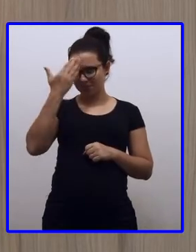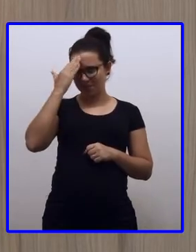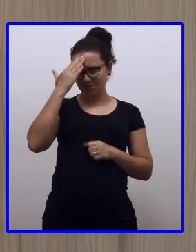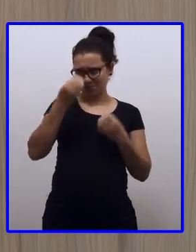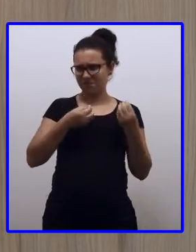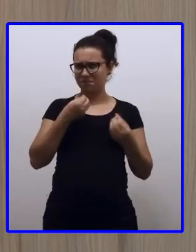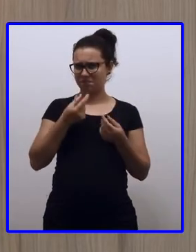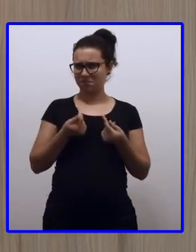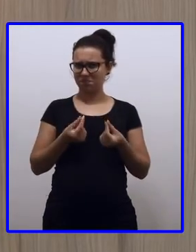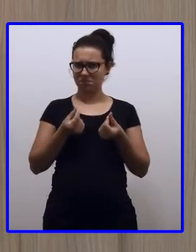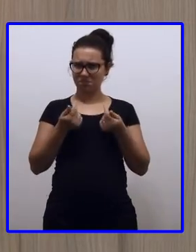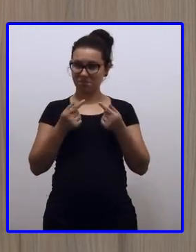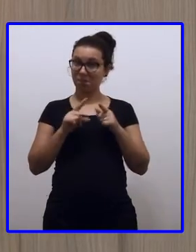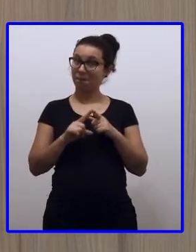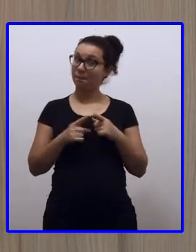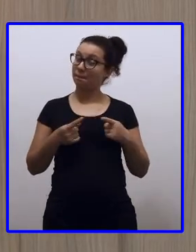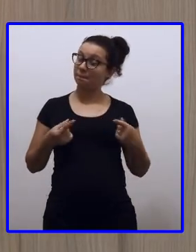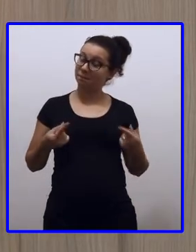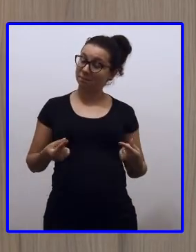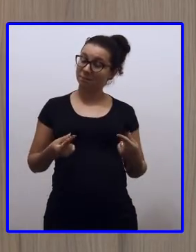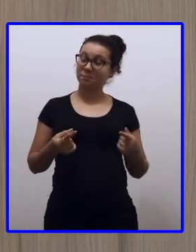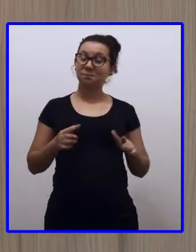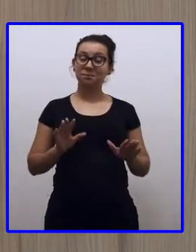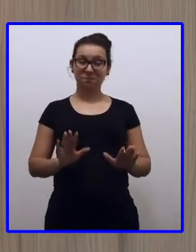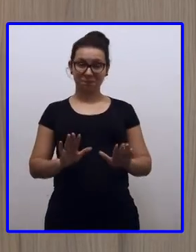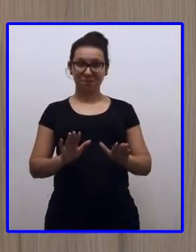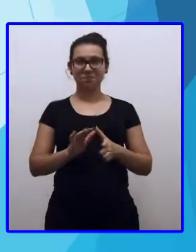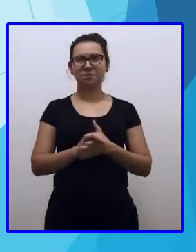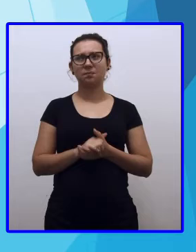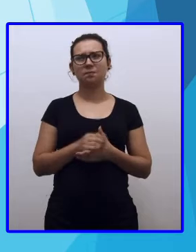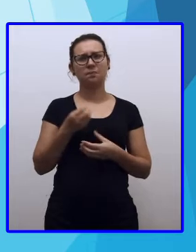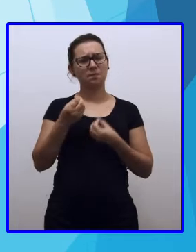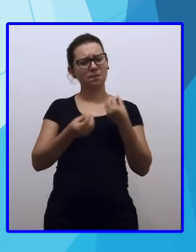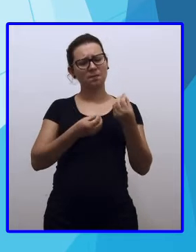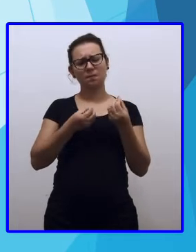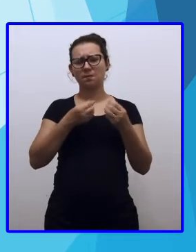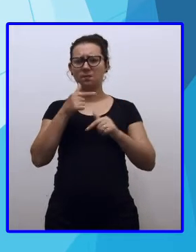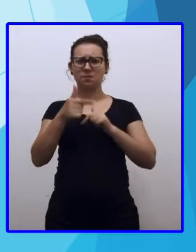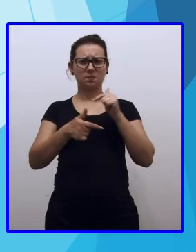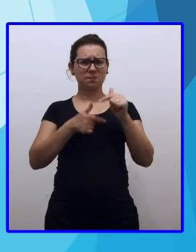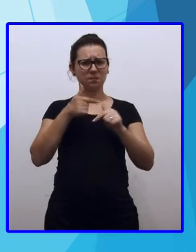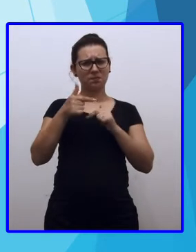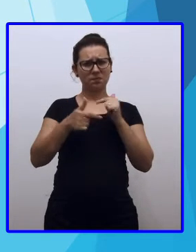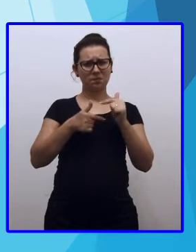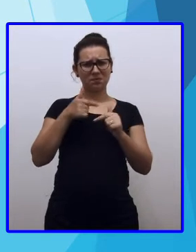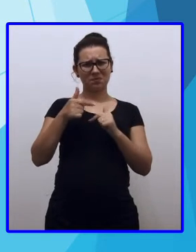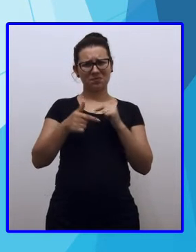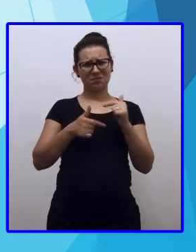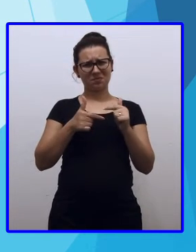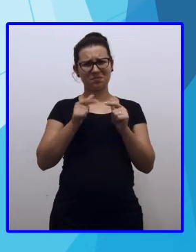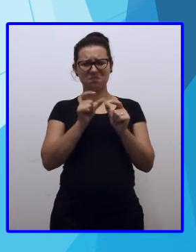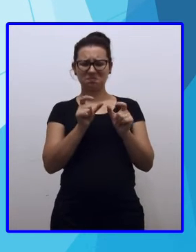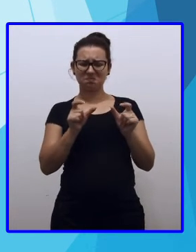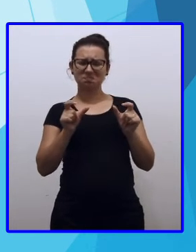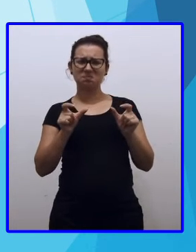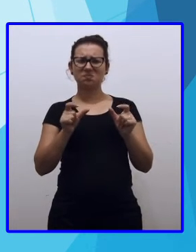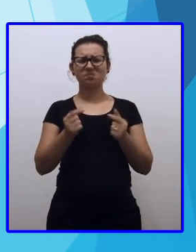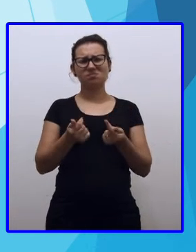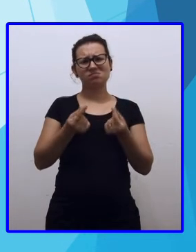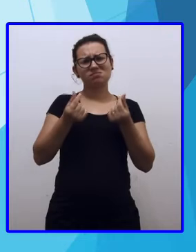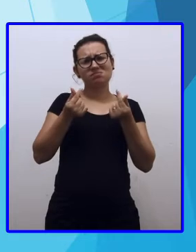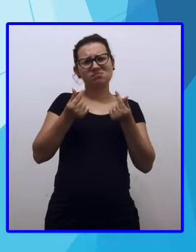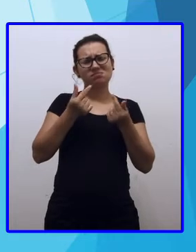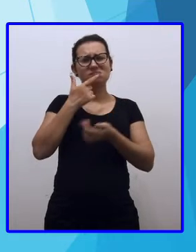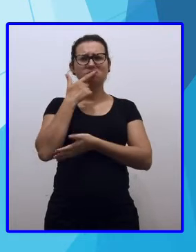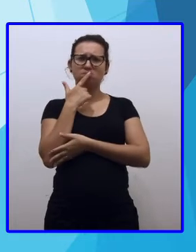trabalhar com dinheiro? Mas vamos lá. Como trabalhar com algoritmos e o sistema monetário?